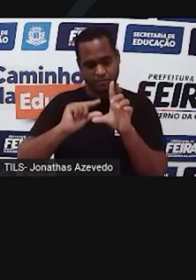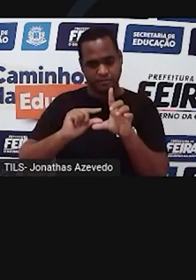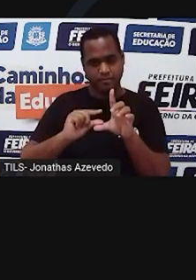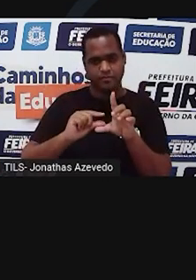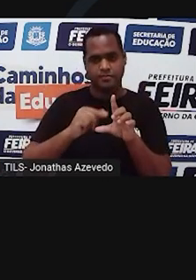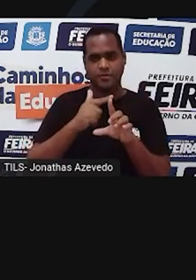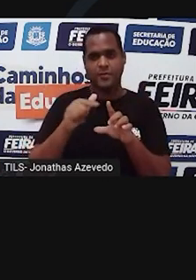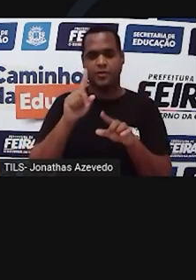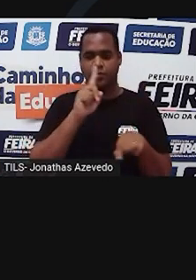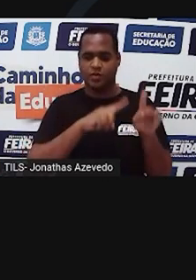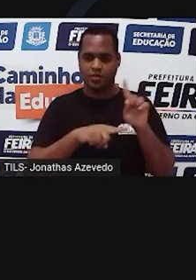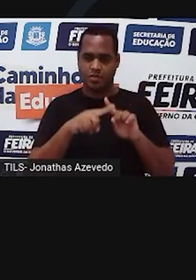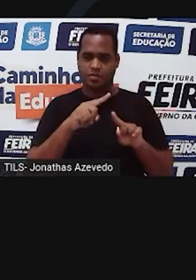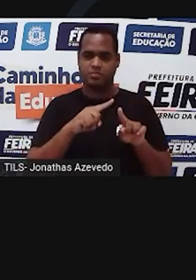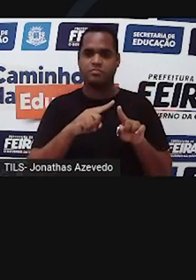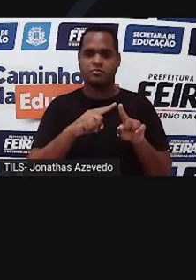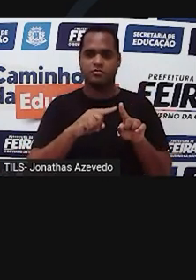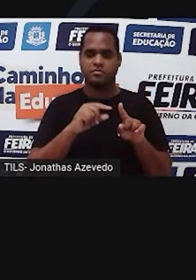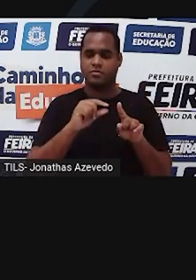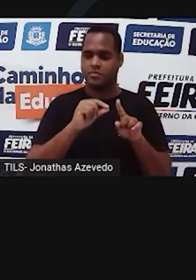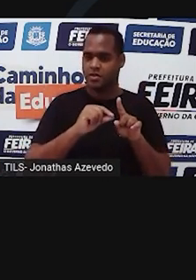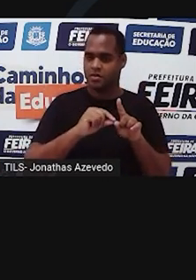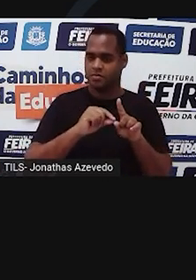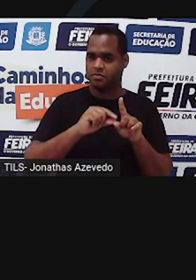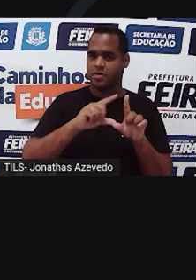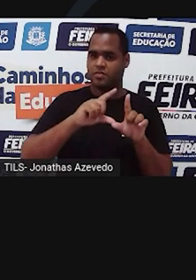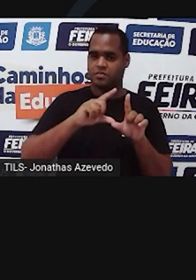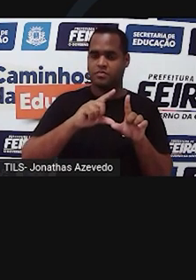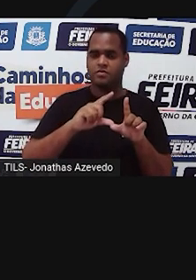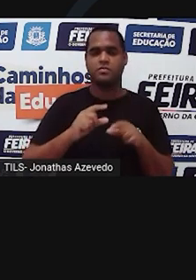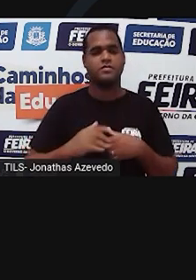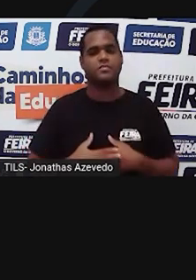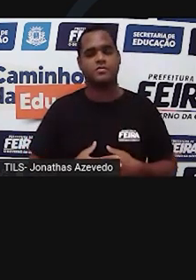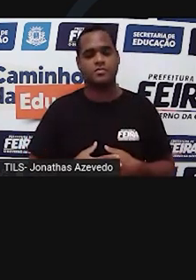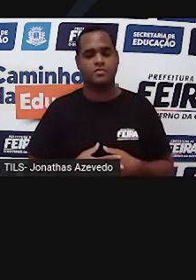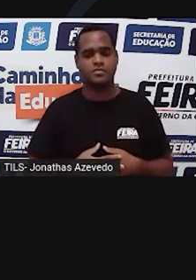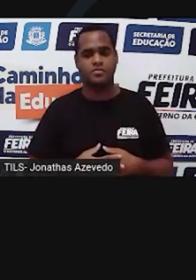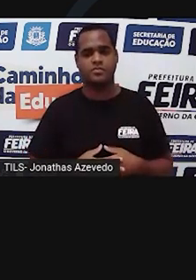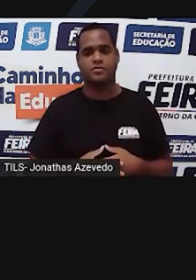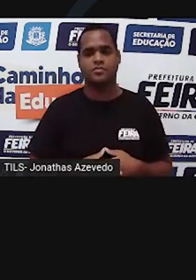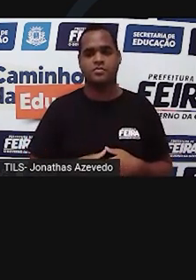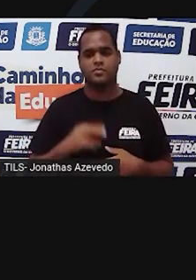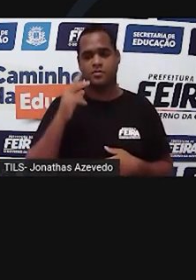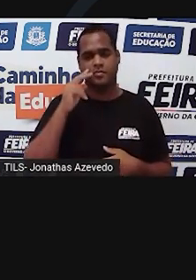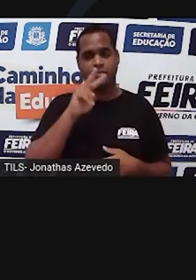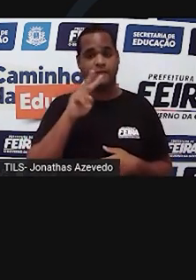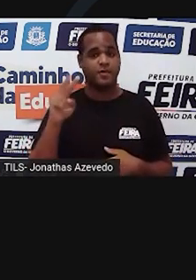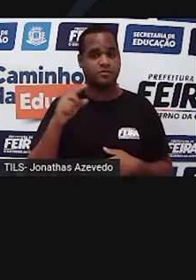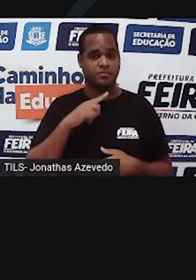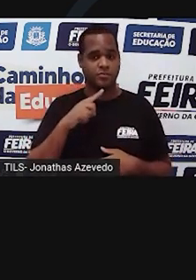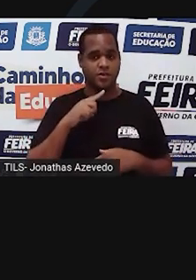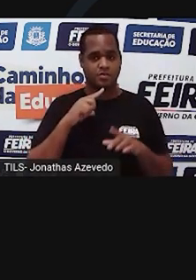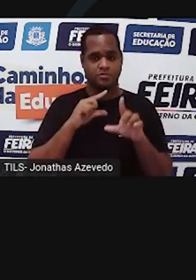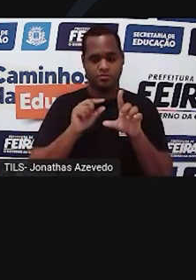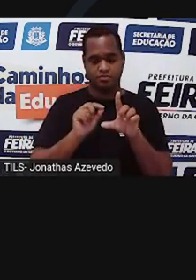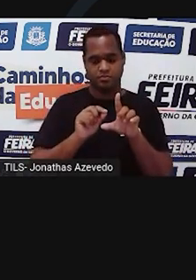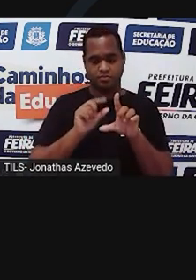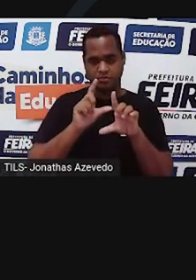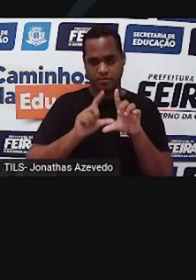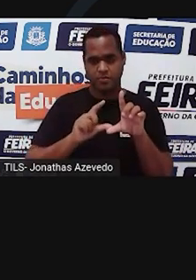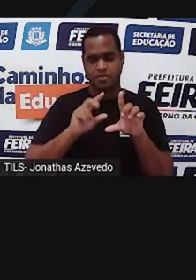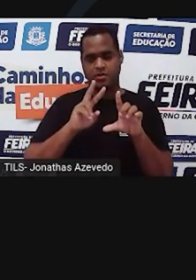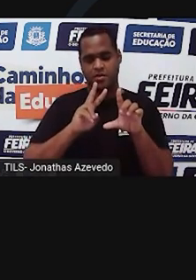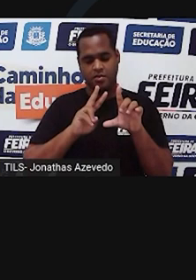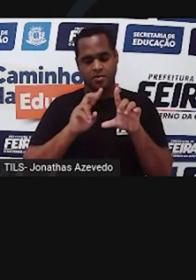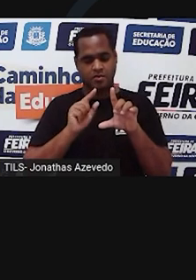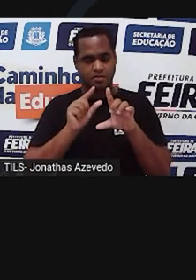o dominante pela mesma letra, só que maiúscula. Mas veja bem, existem duas letrinhas para cada indivíduo.